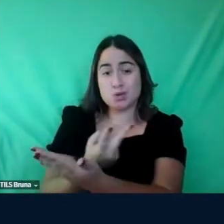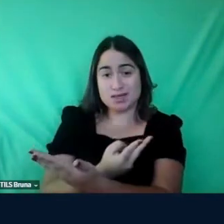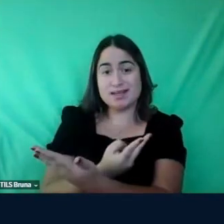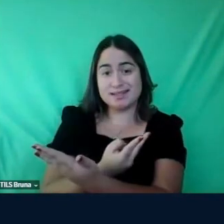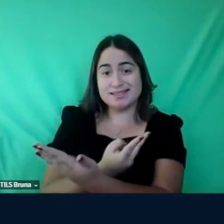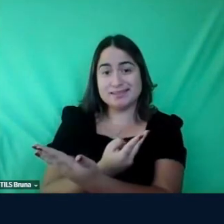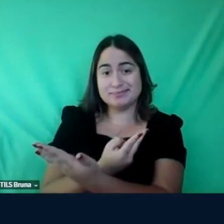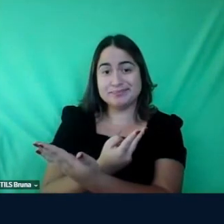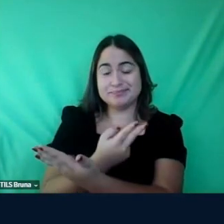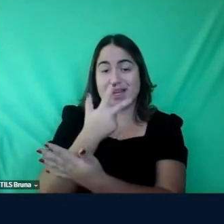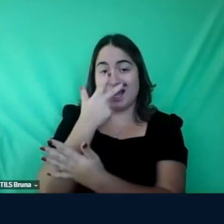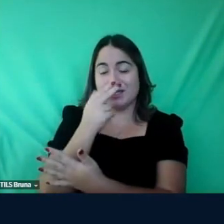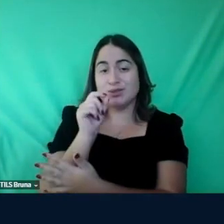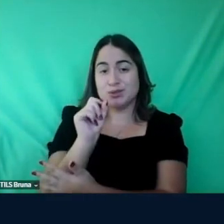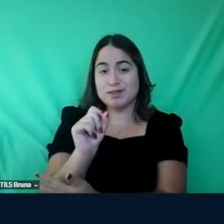que